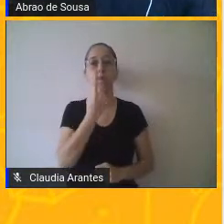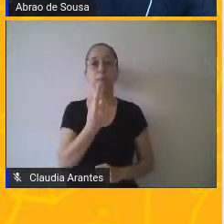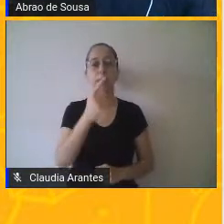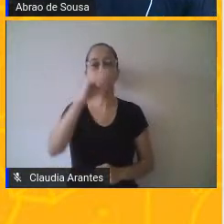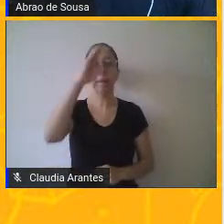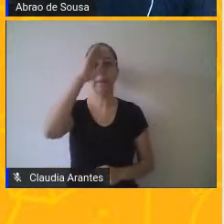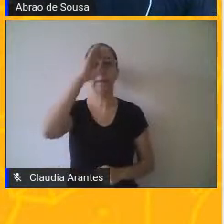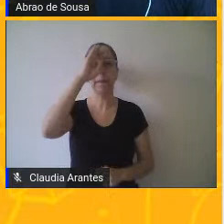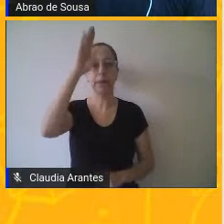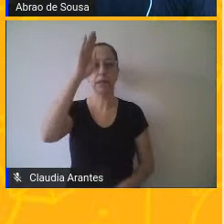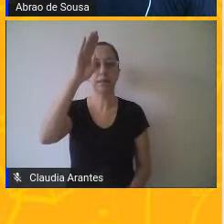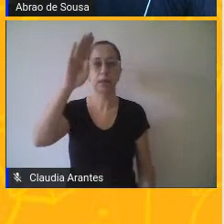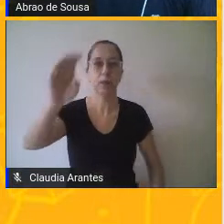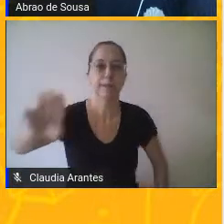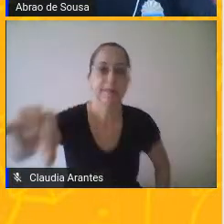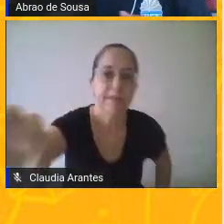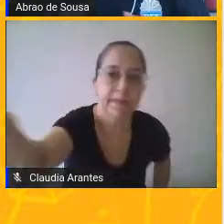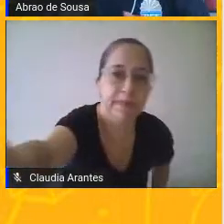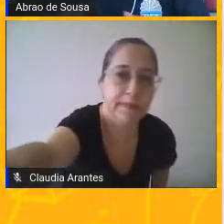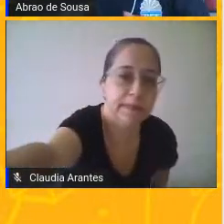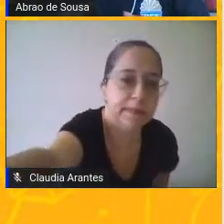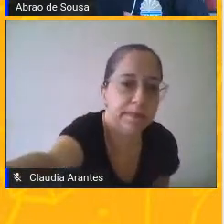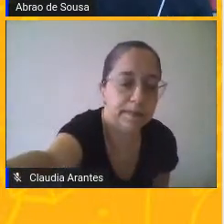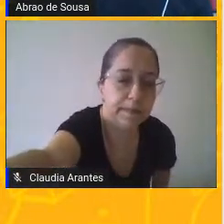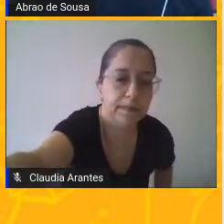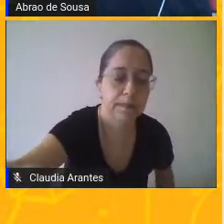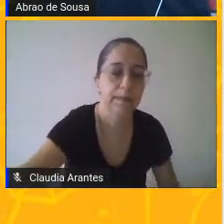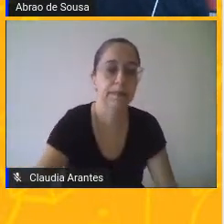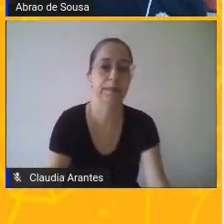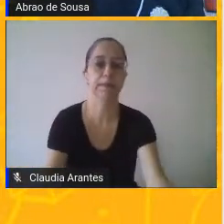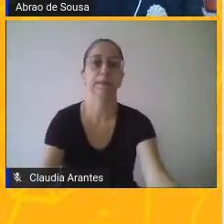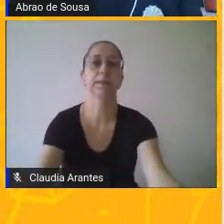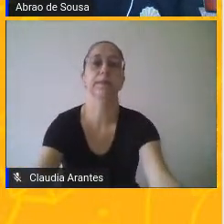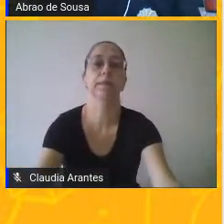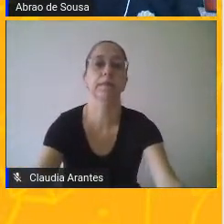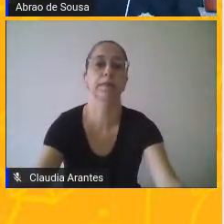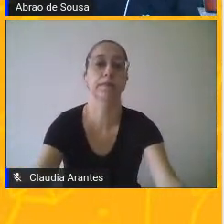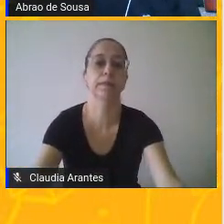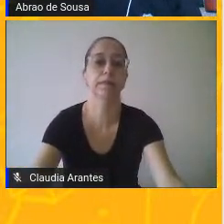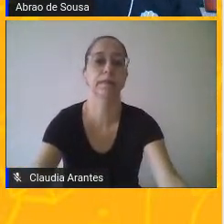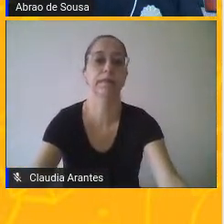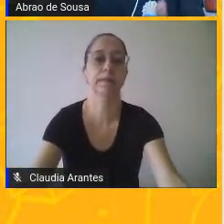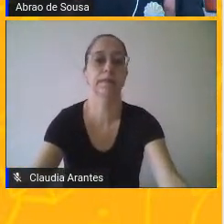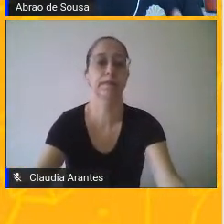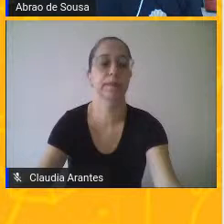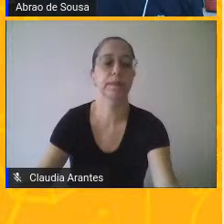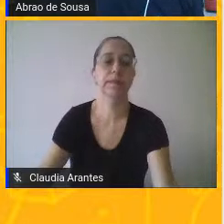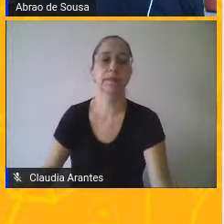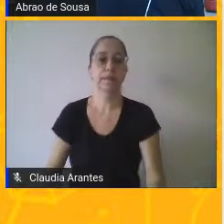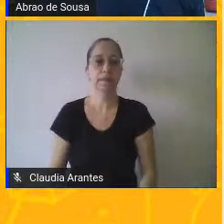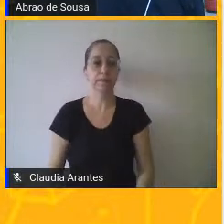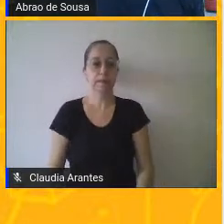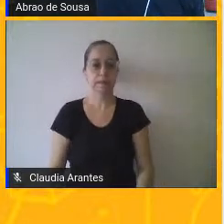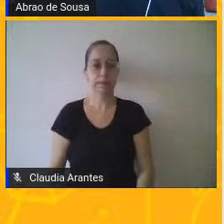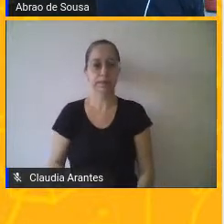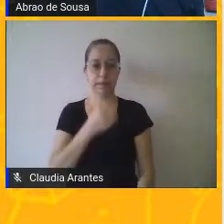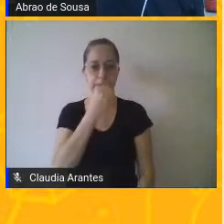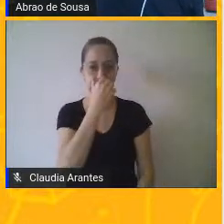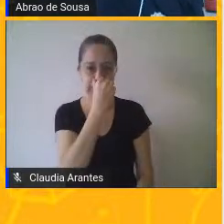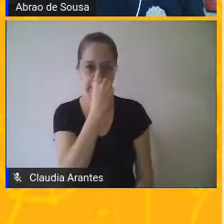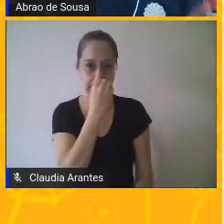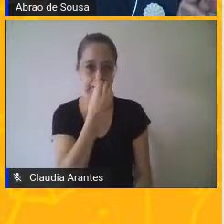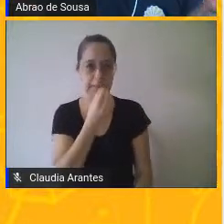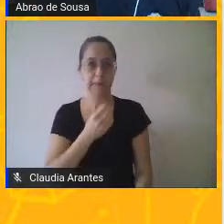quando a gente vai comunicar, que tem o emissor, tem o receptor, tem o canal, que nós já